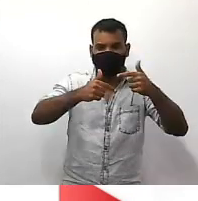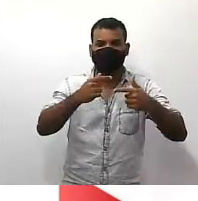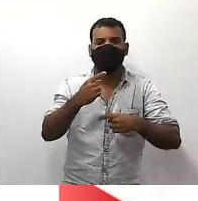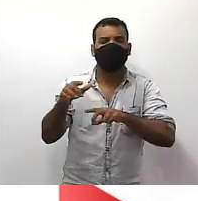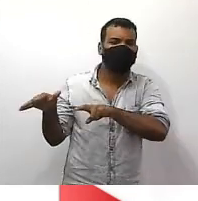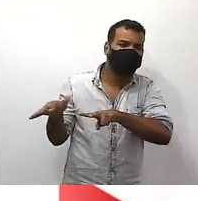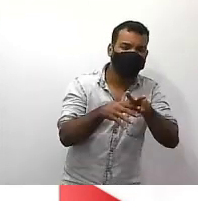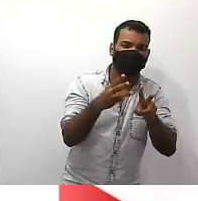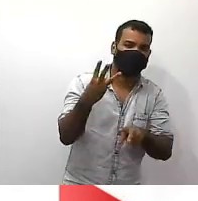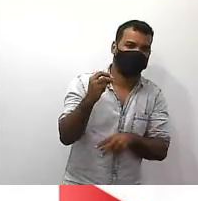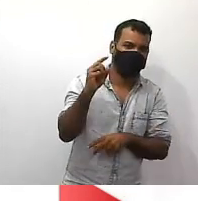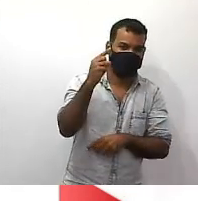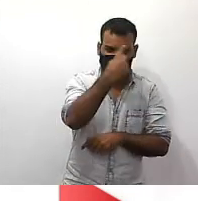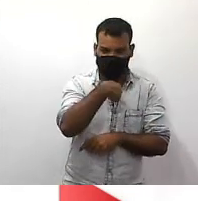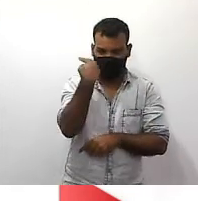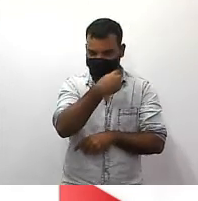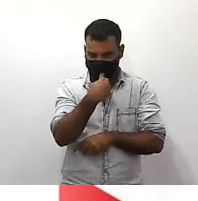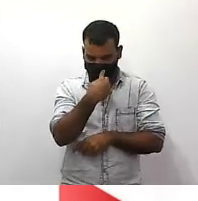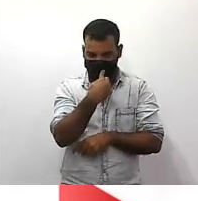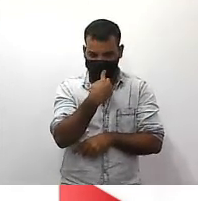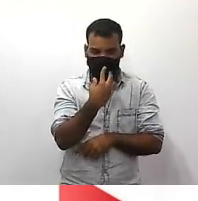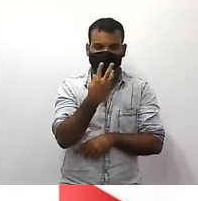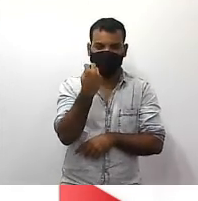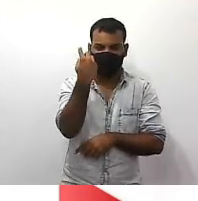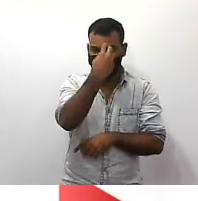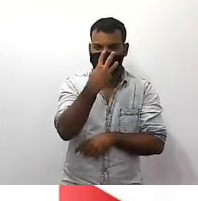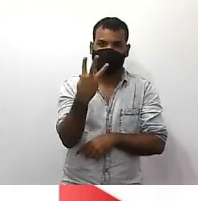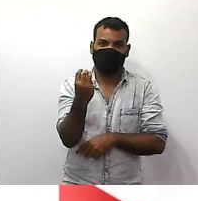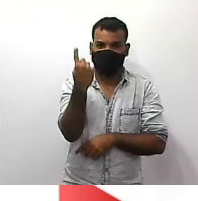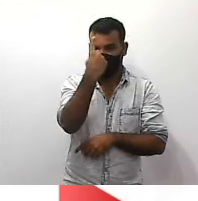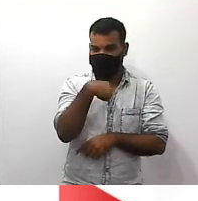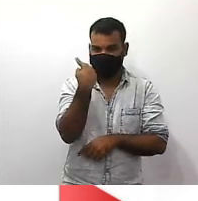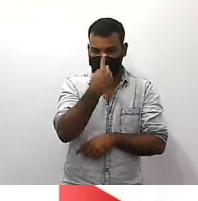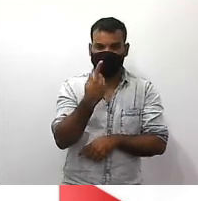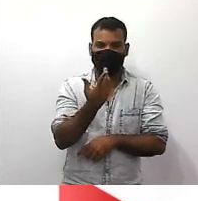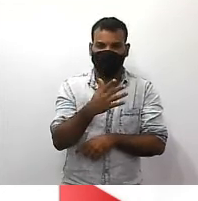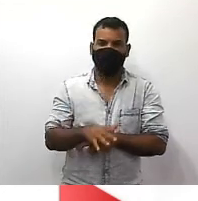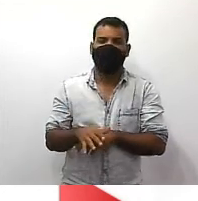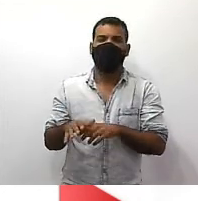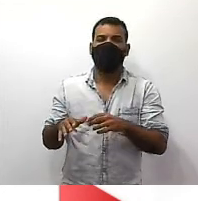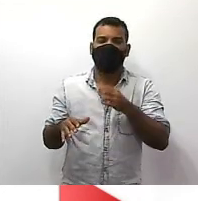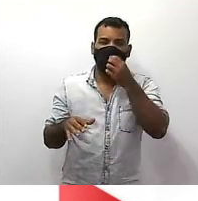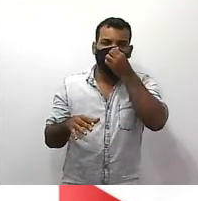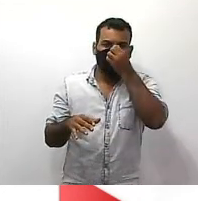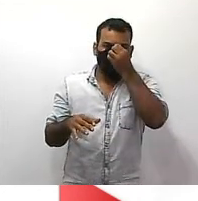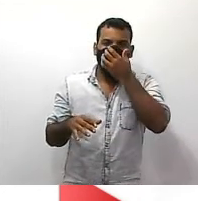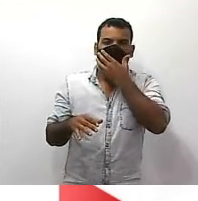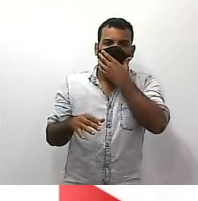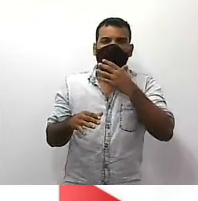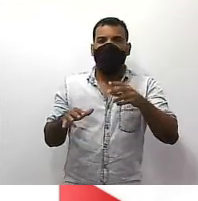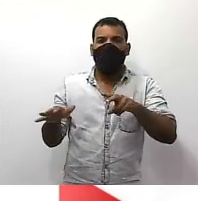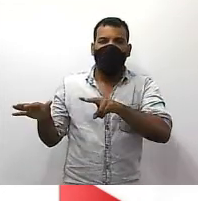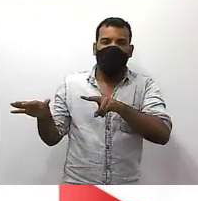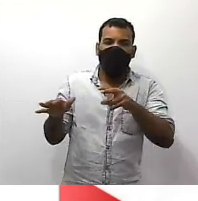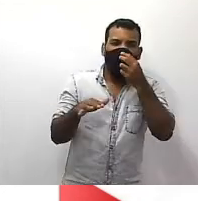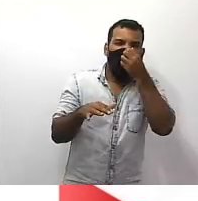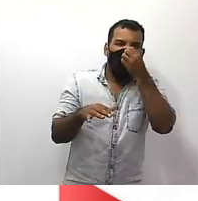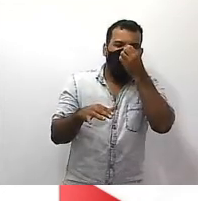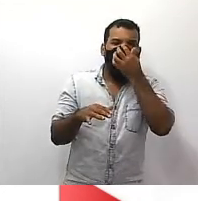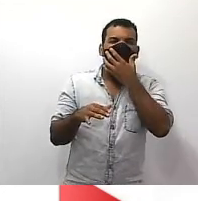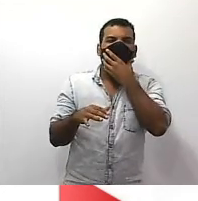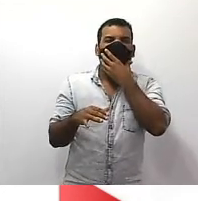semanais devido um acúmulo de serviço na semana que que ele passou ele